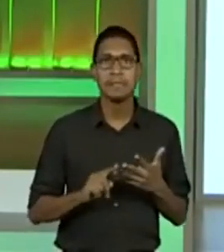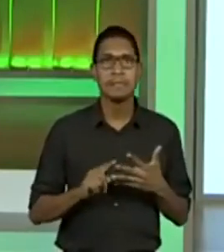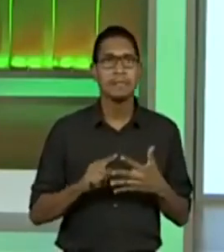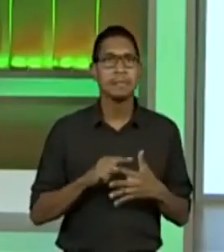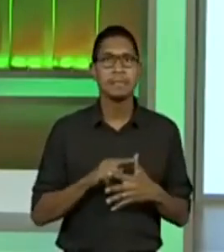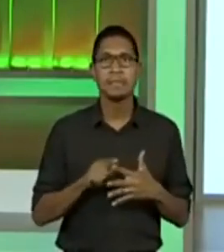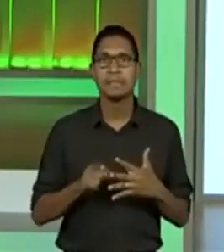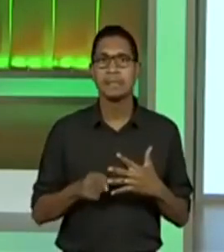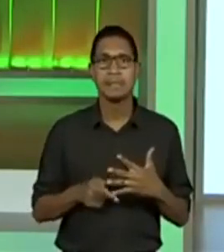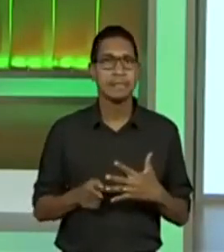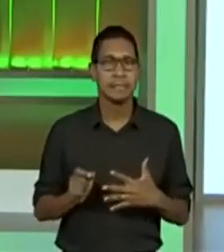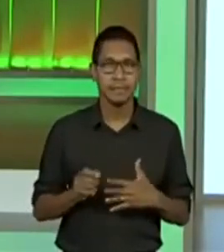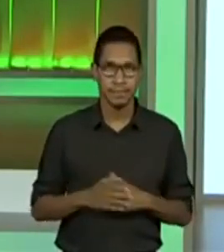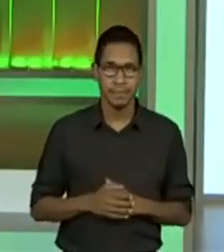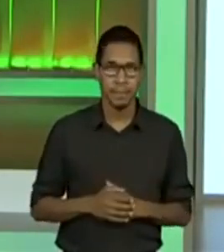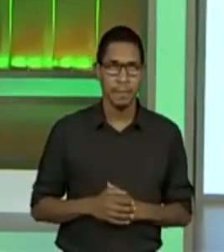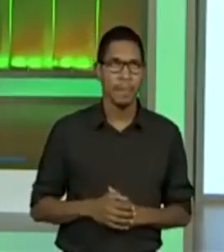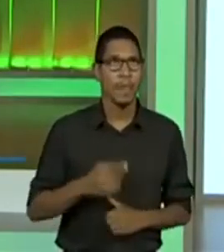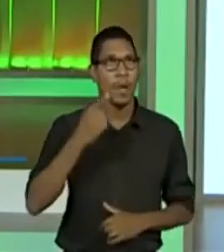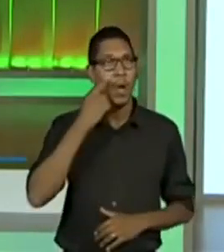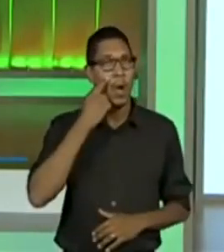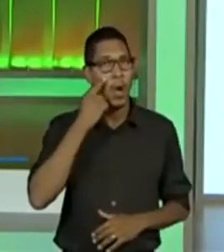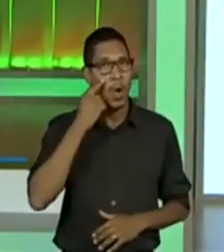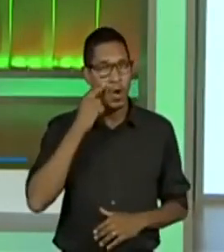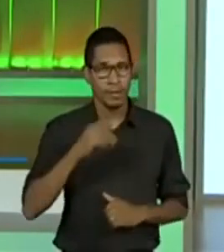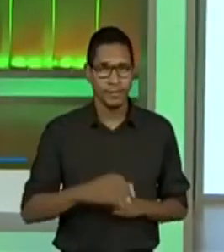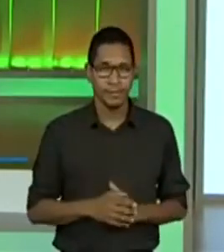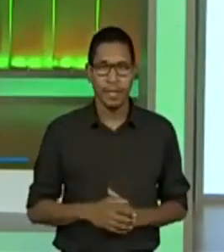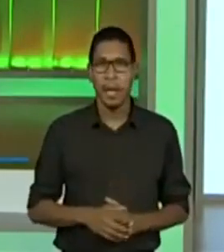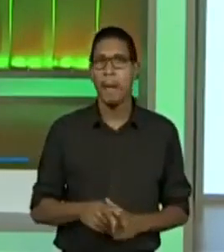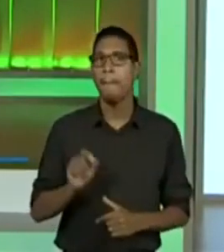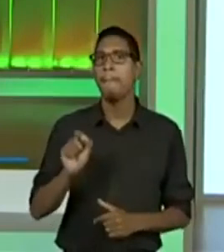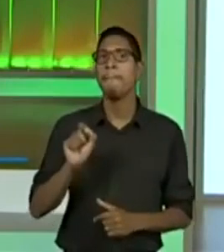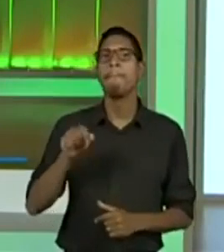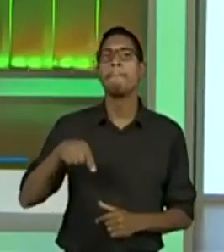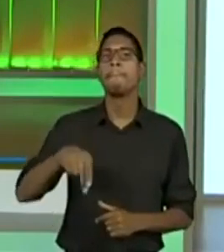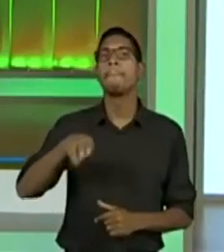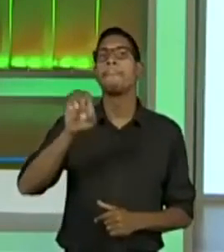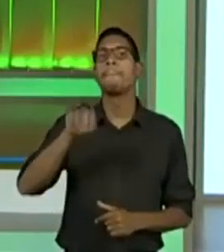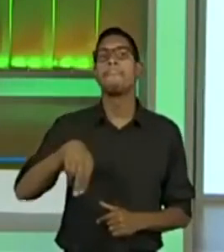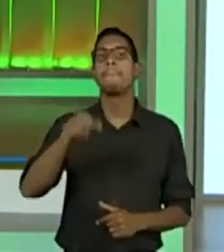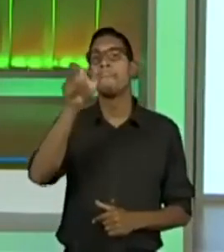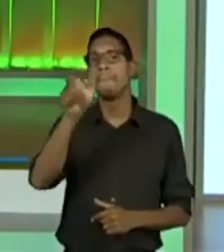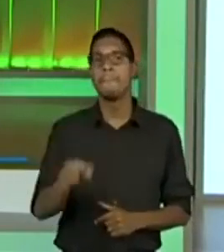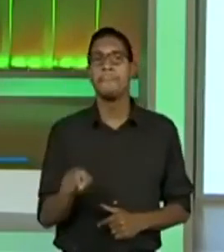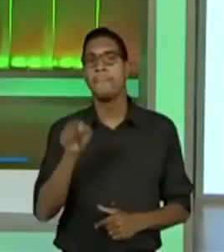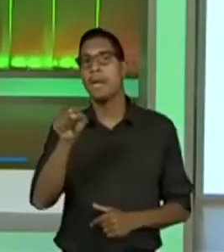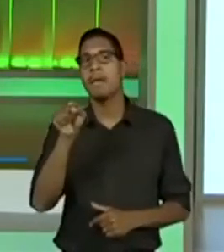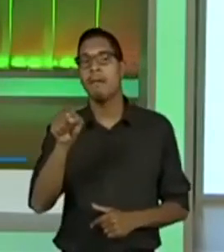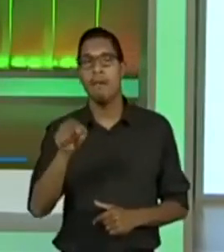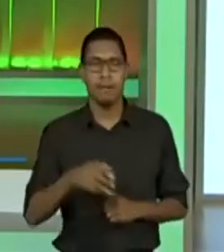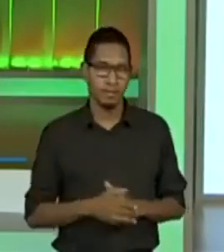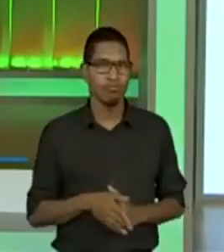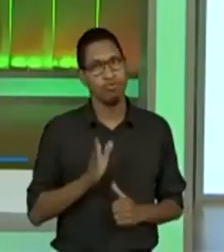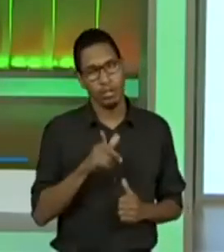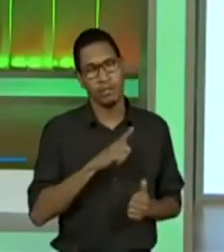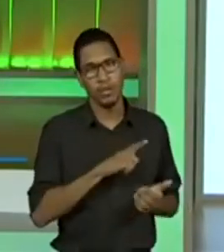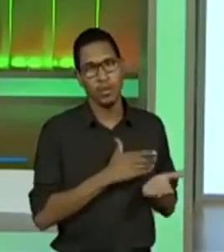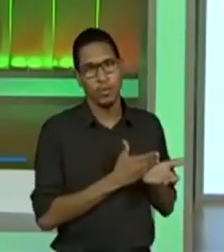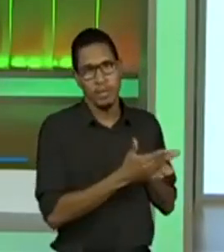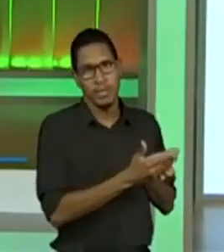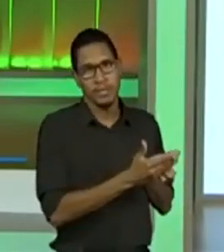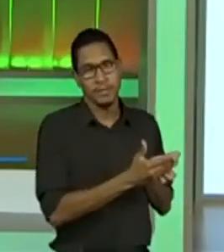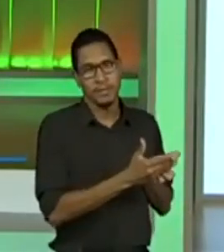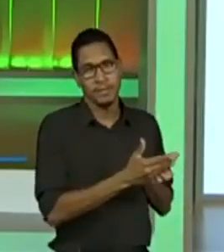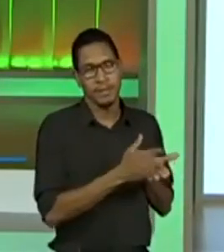Agora, outro item, ó, destinatário, já foi citado destinatário, que é no começo, volta até